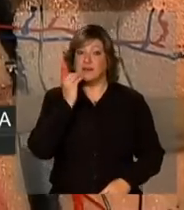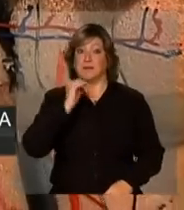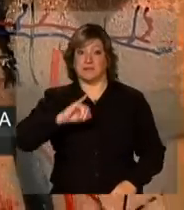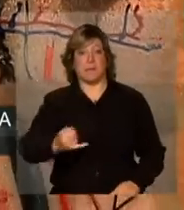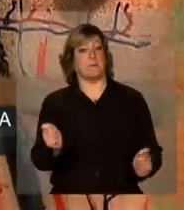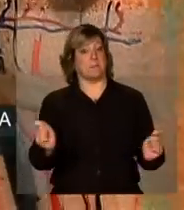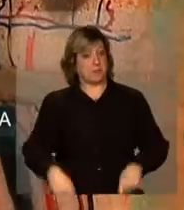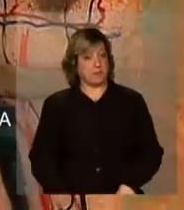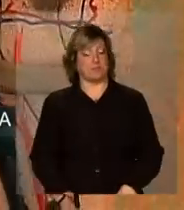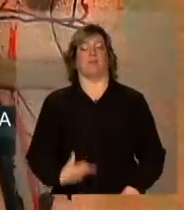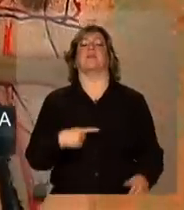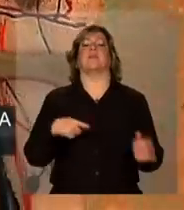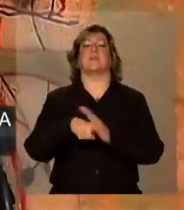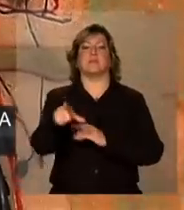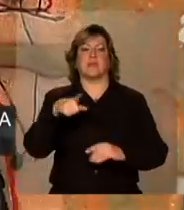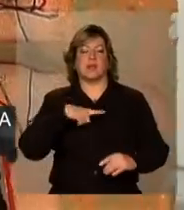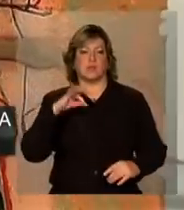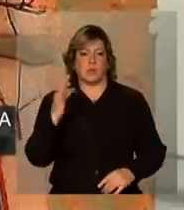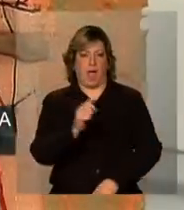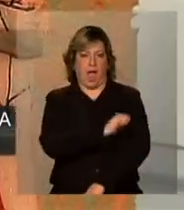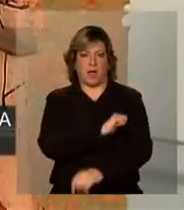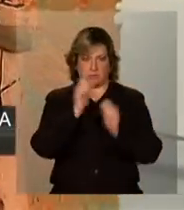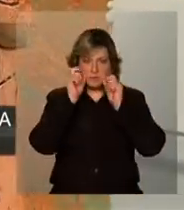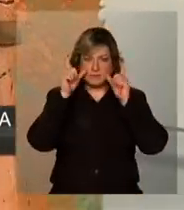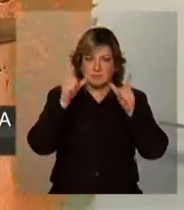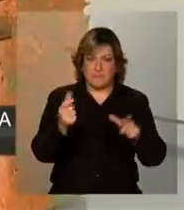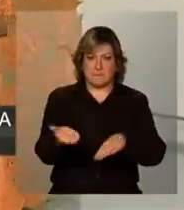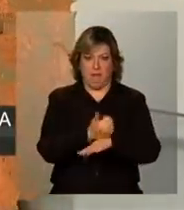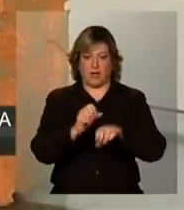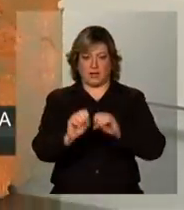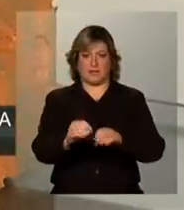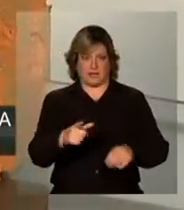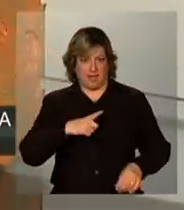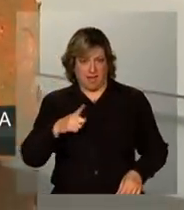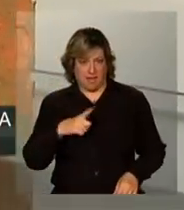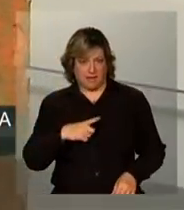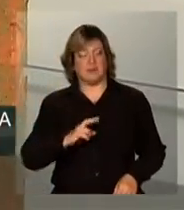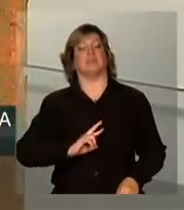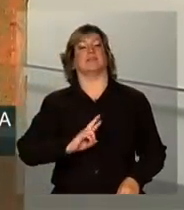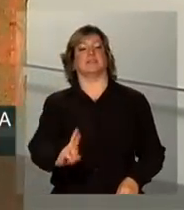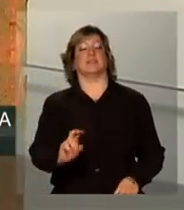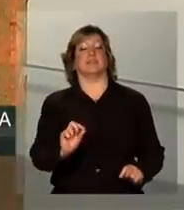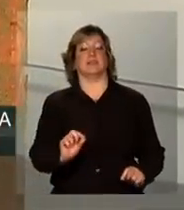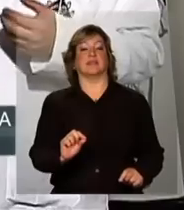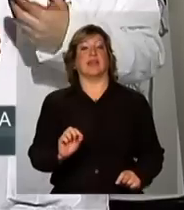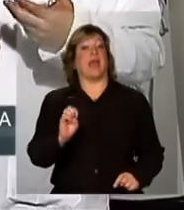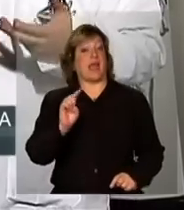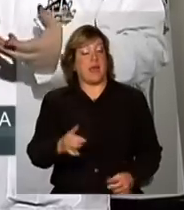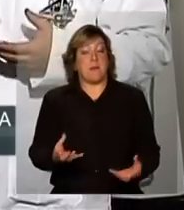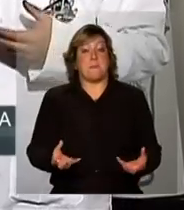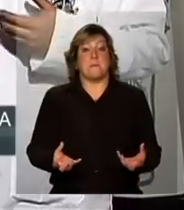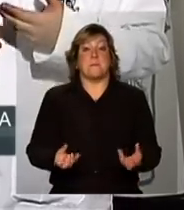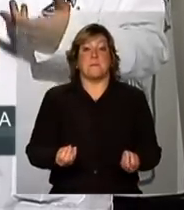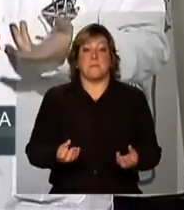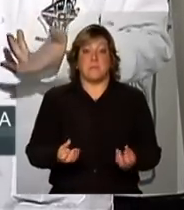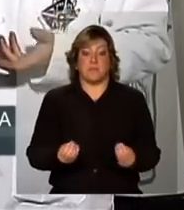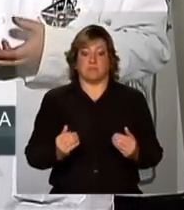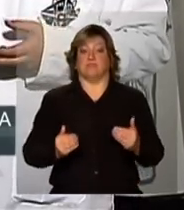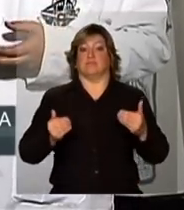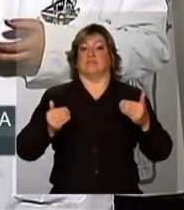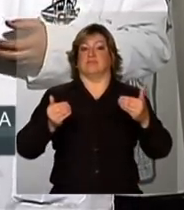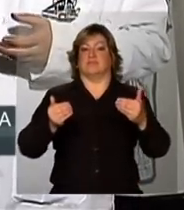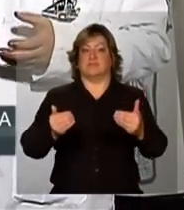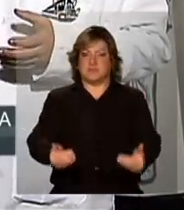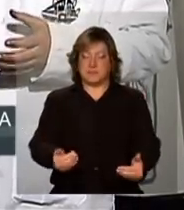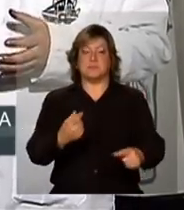E vocês têm verificado que a aprendizagem melhorou quando vocês usam esse processo? Bom, é muito... avança-se